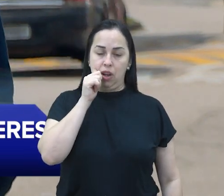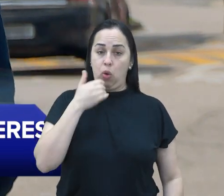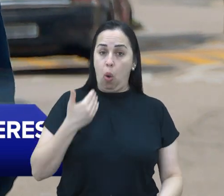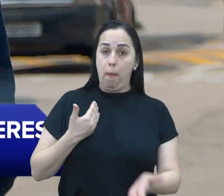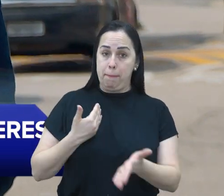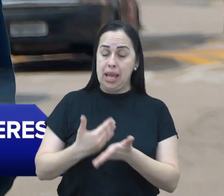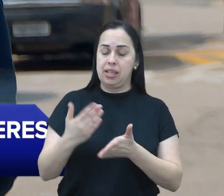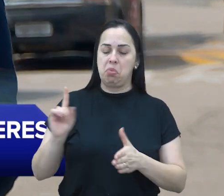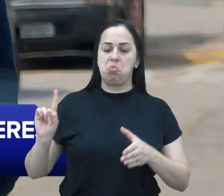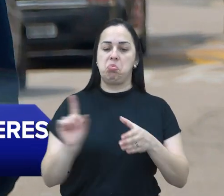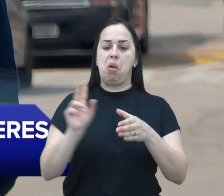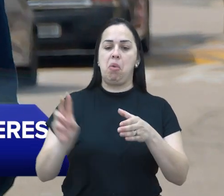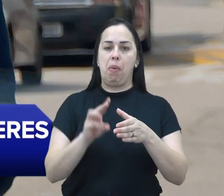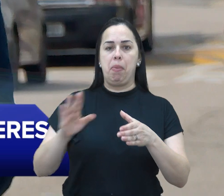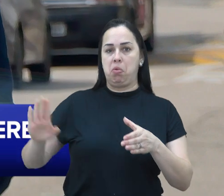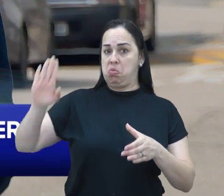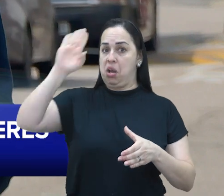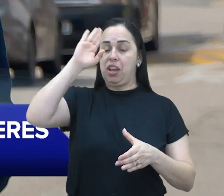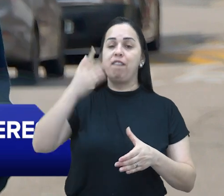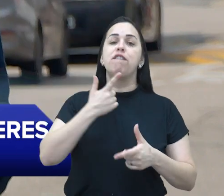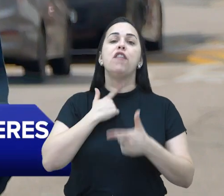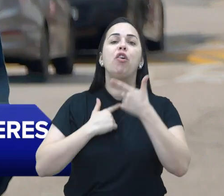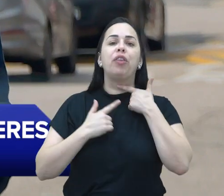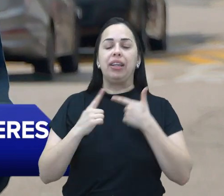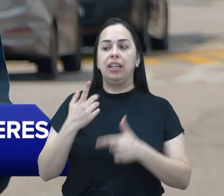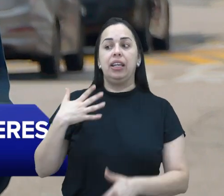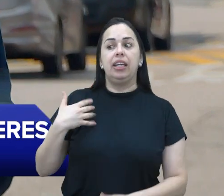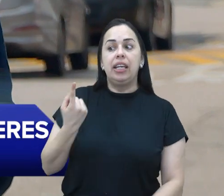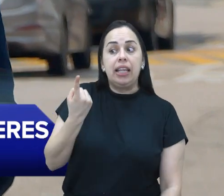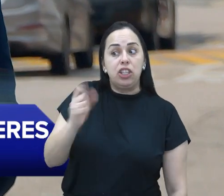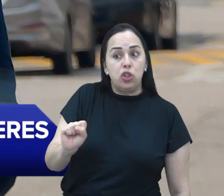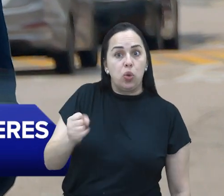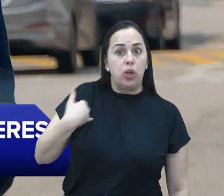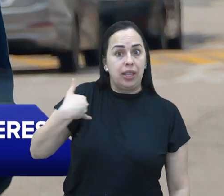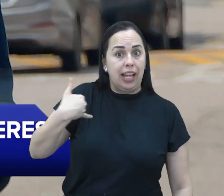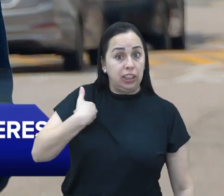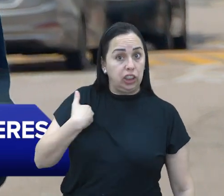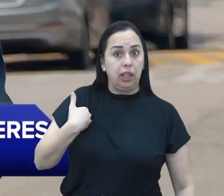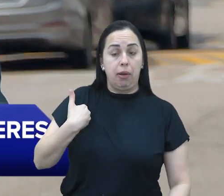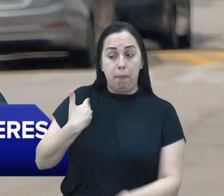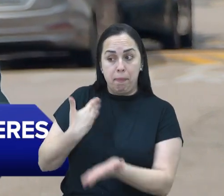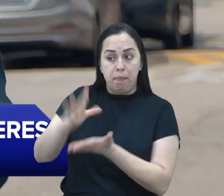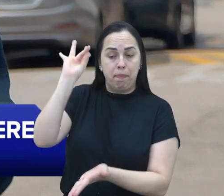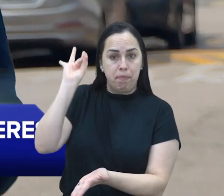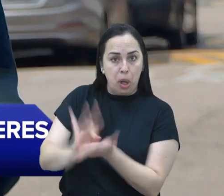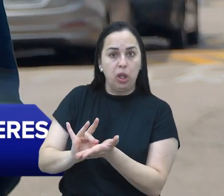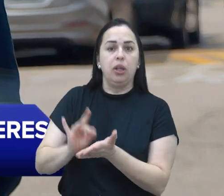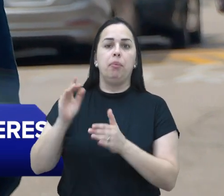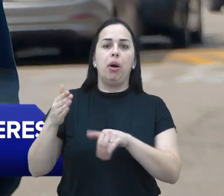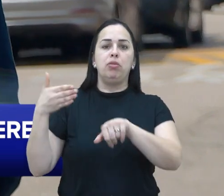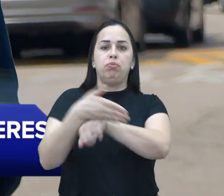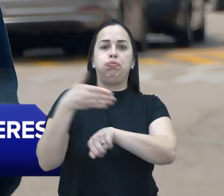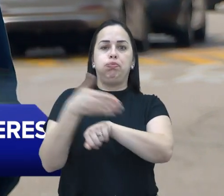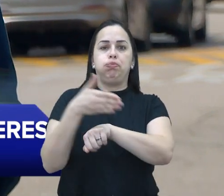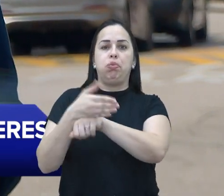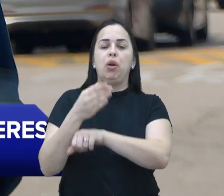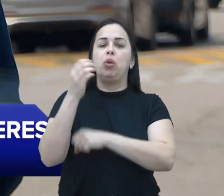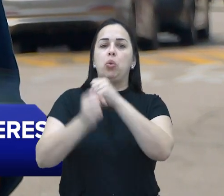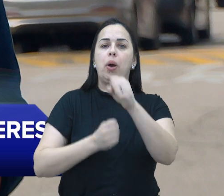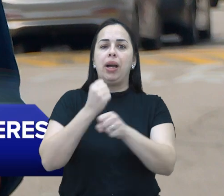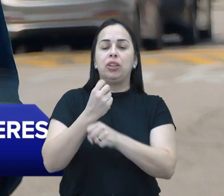2025, as mulheres que desejarem que completarem 18 anos em 2025, para servirem no ano de